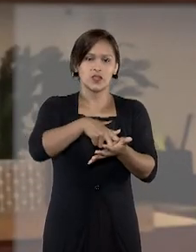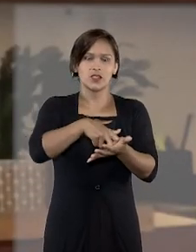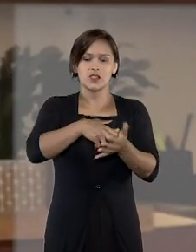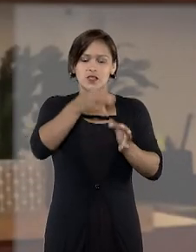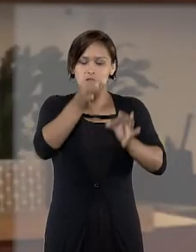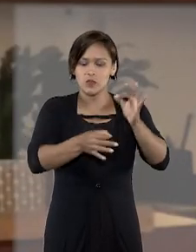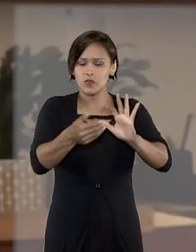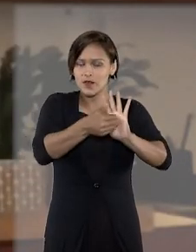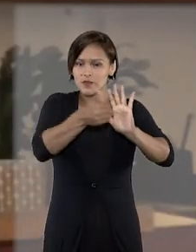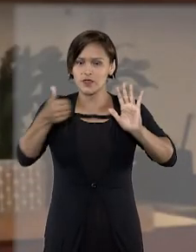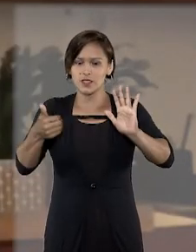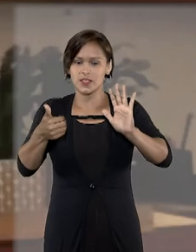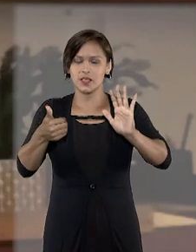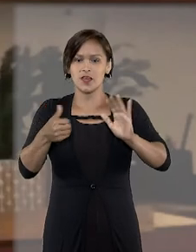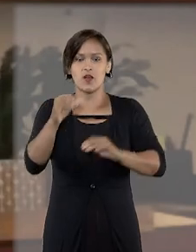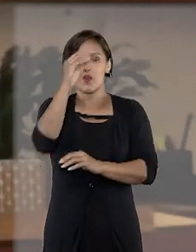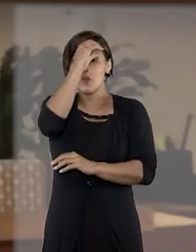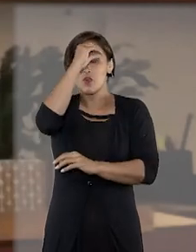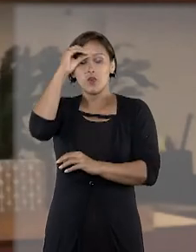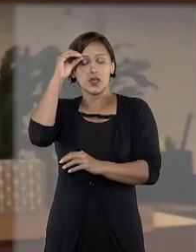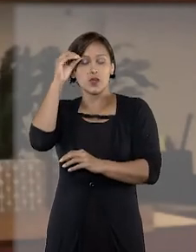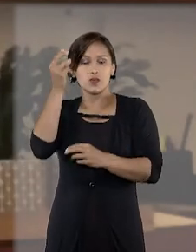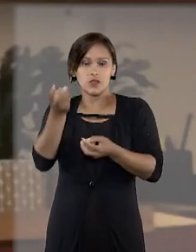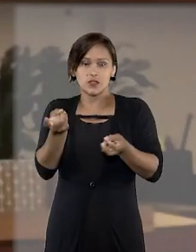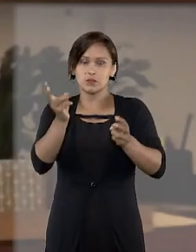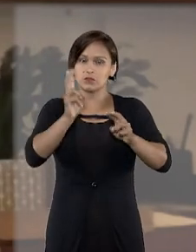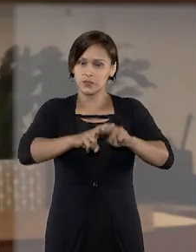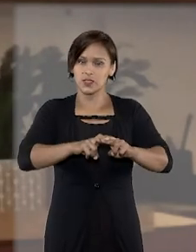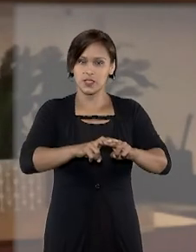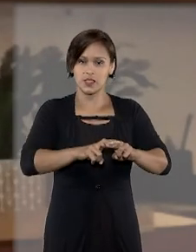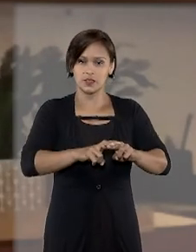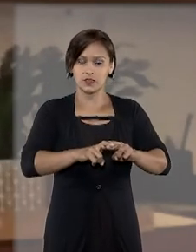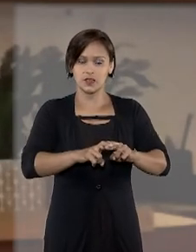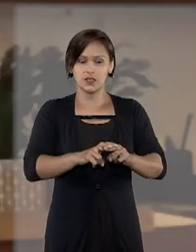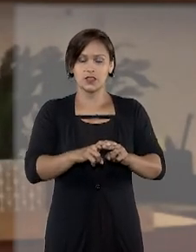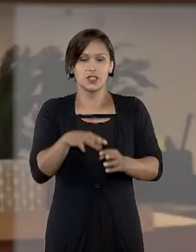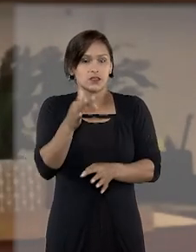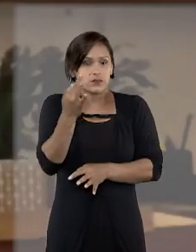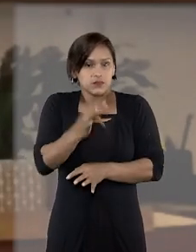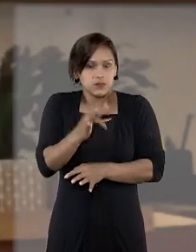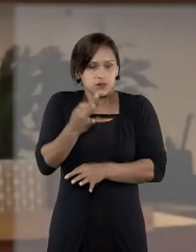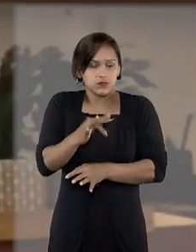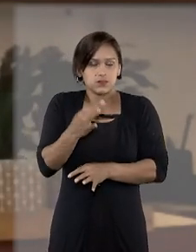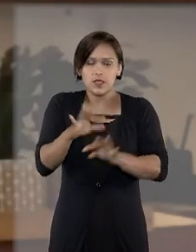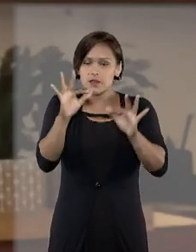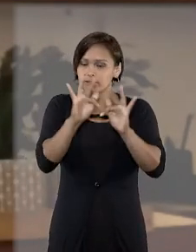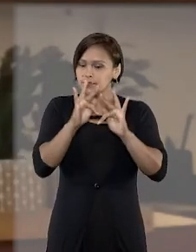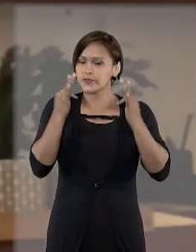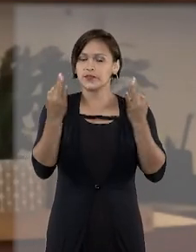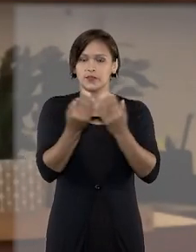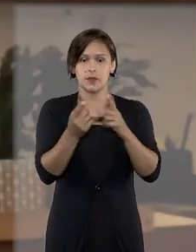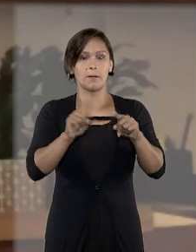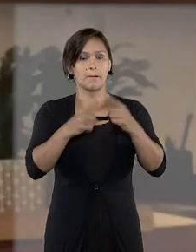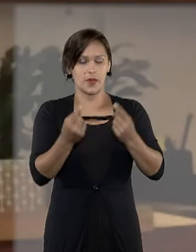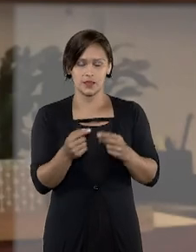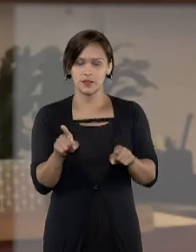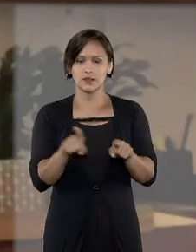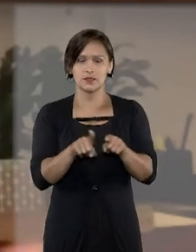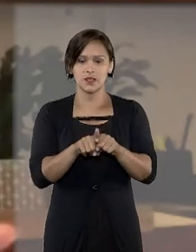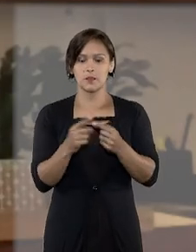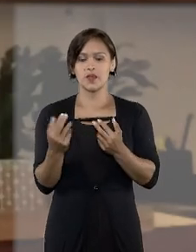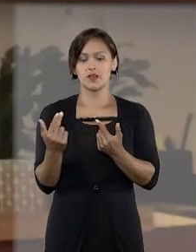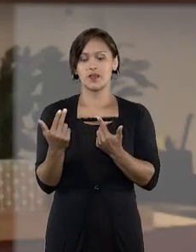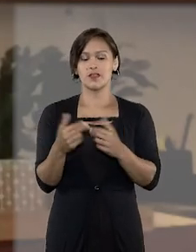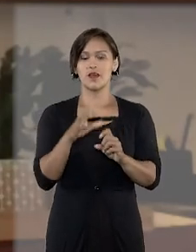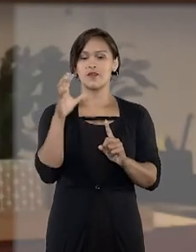Ninguém quer o inocente preso e que é uma coisa de uma dor inacreditável e que, ao mesmo tempo que